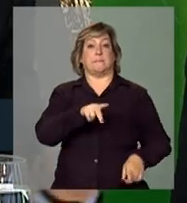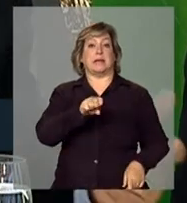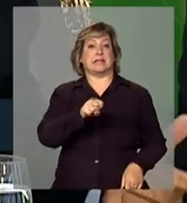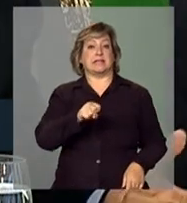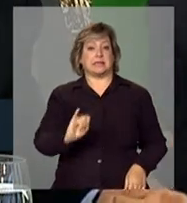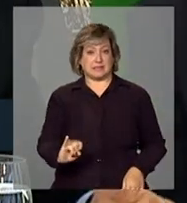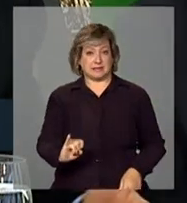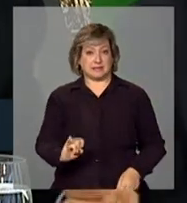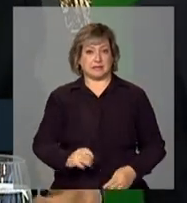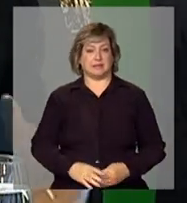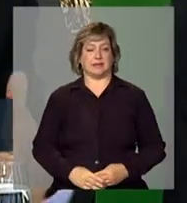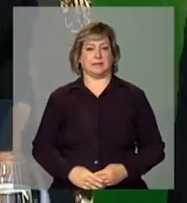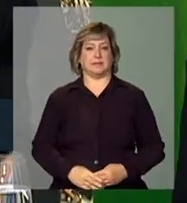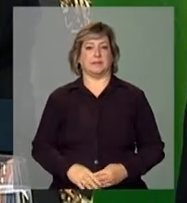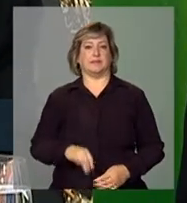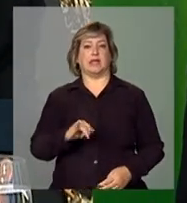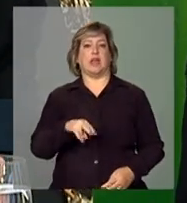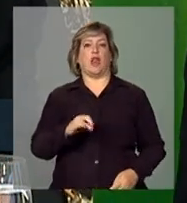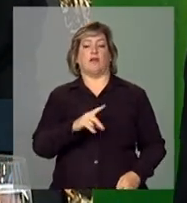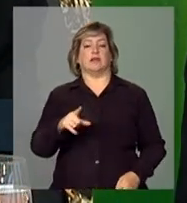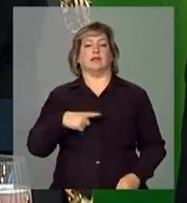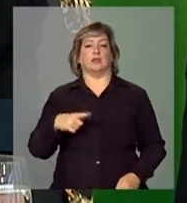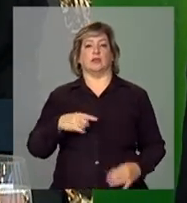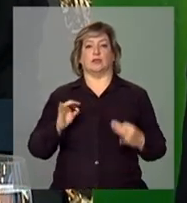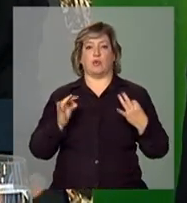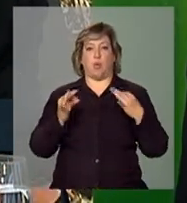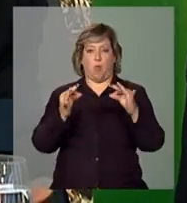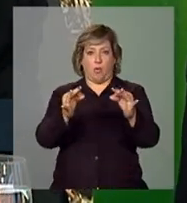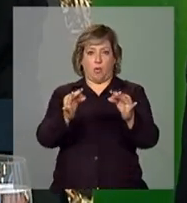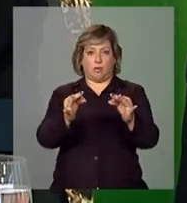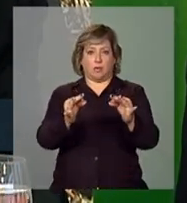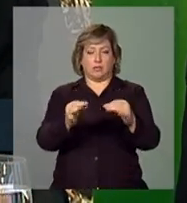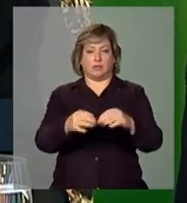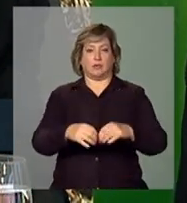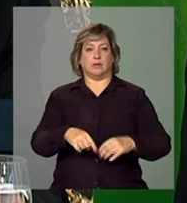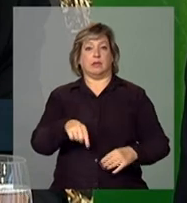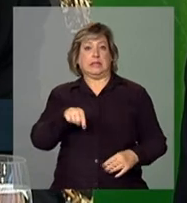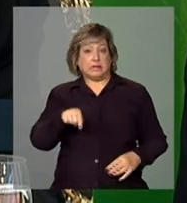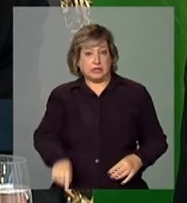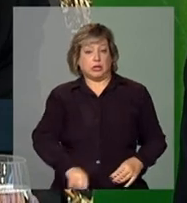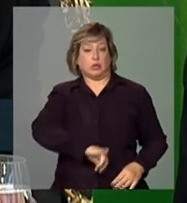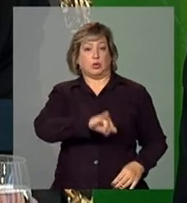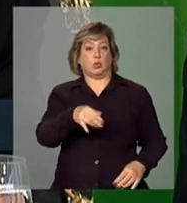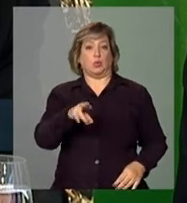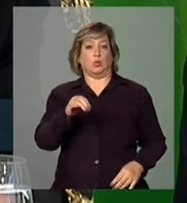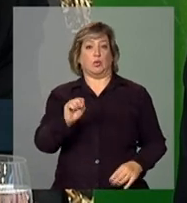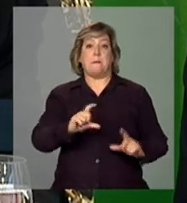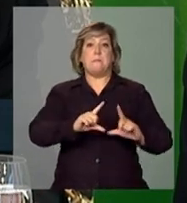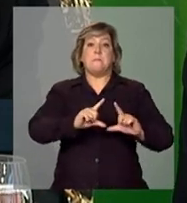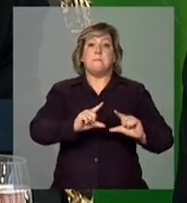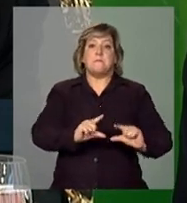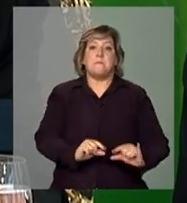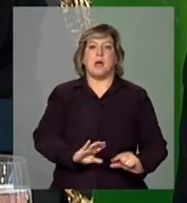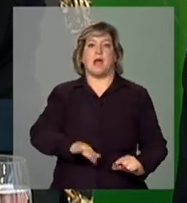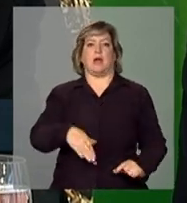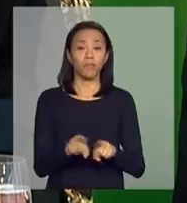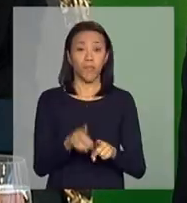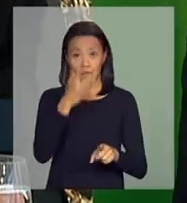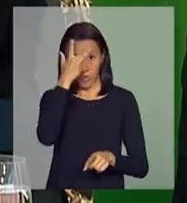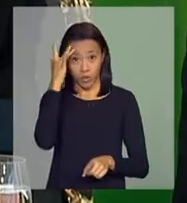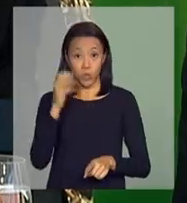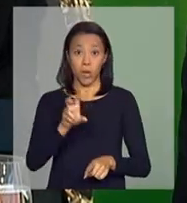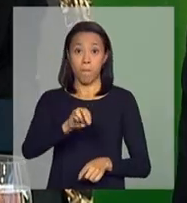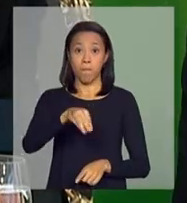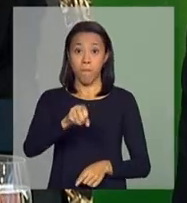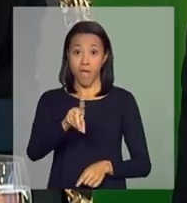inovação tecnológica, e o PSI. Esses são juros menores ainda. O médio produtor terá um